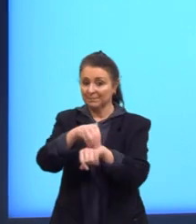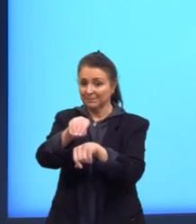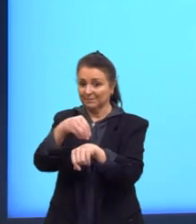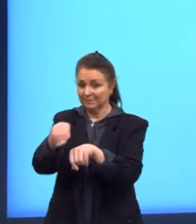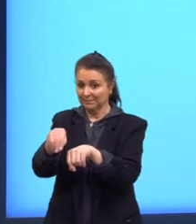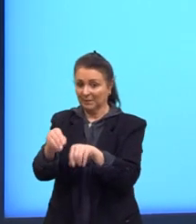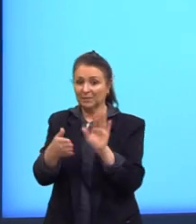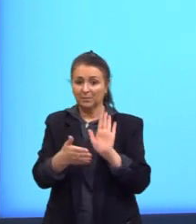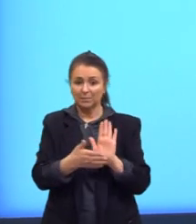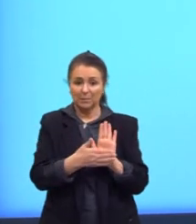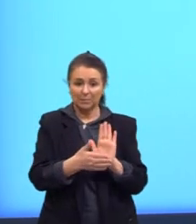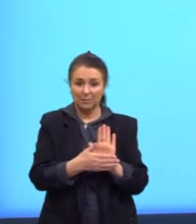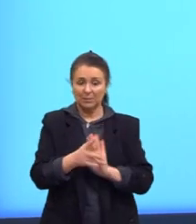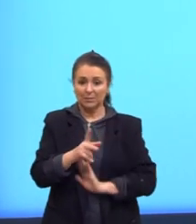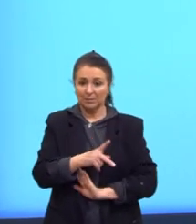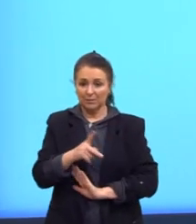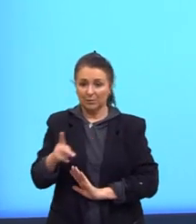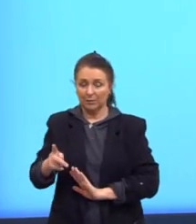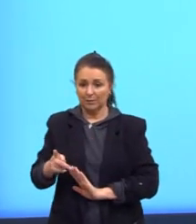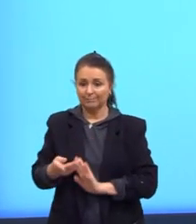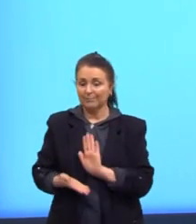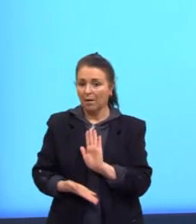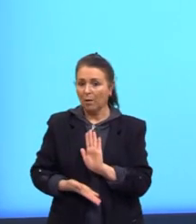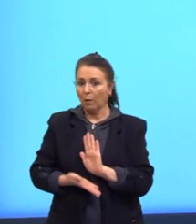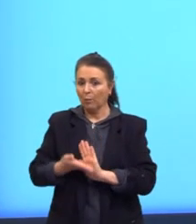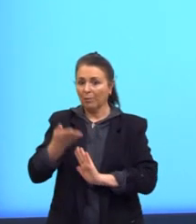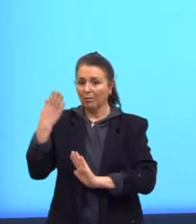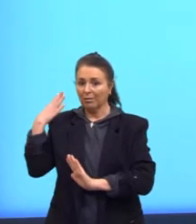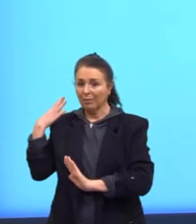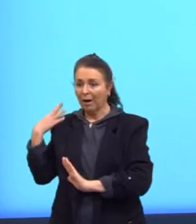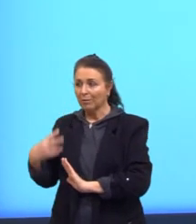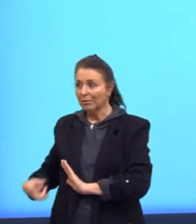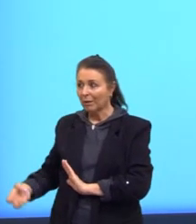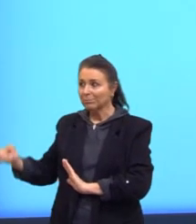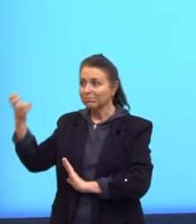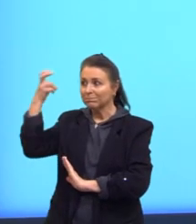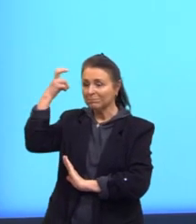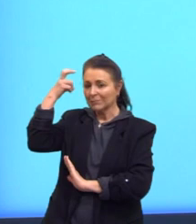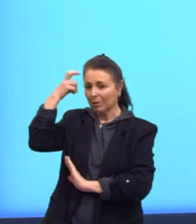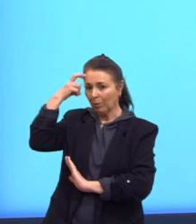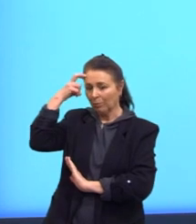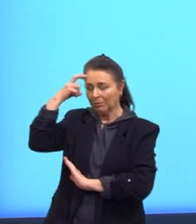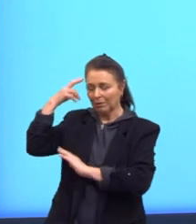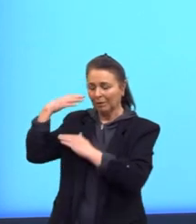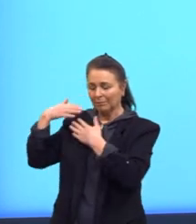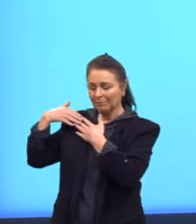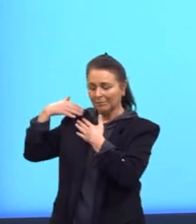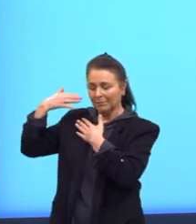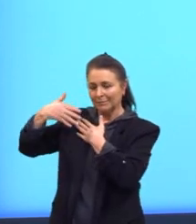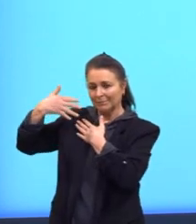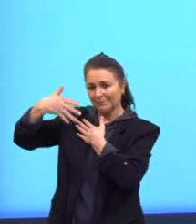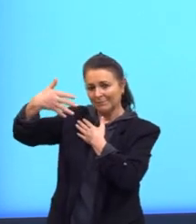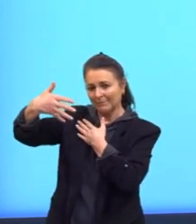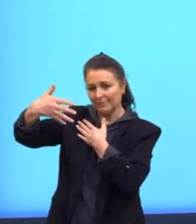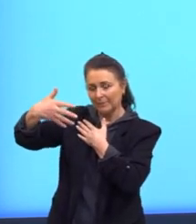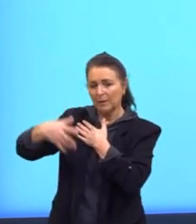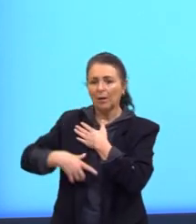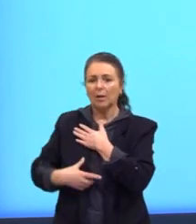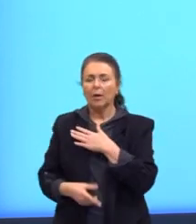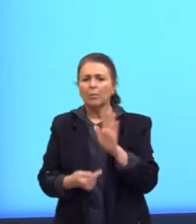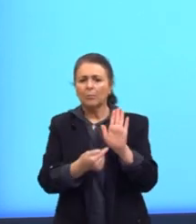proposta é aumentar a nossa bagagem cultural. Trazer para vocês aí um pouco de